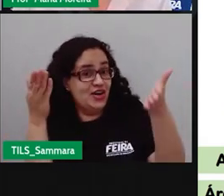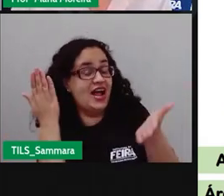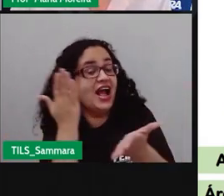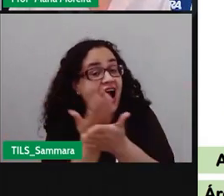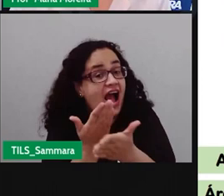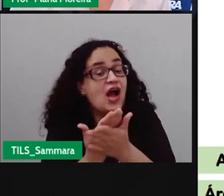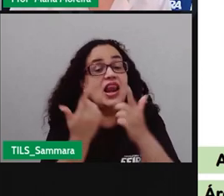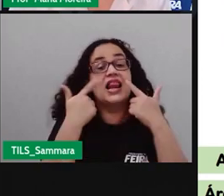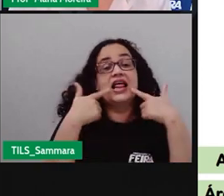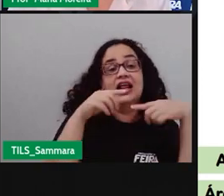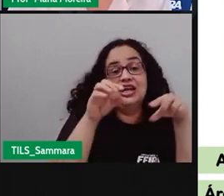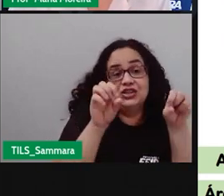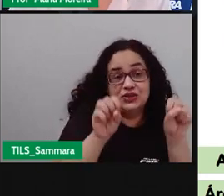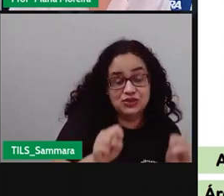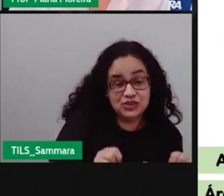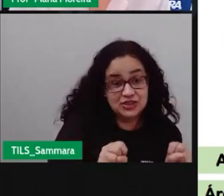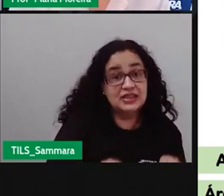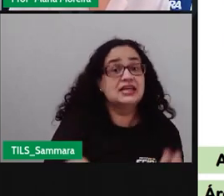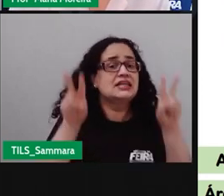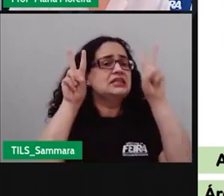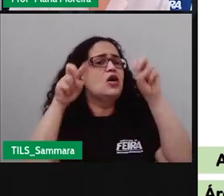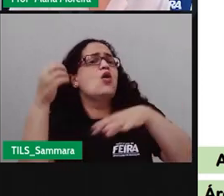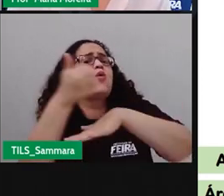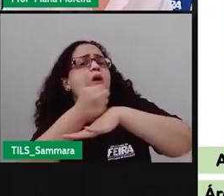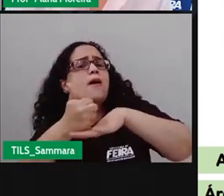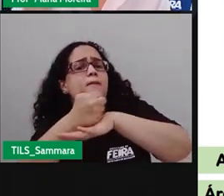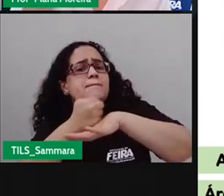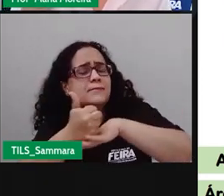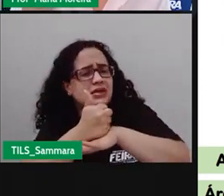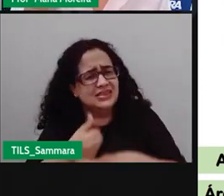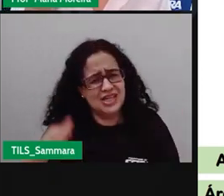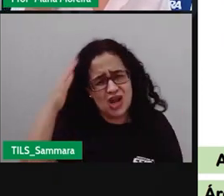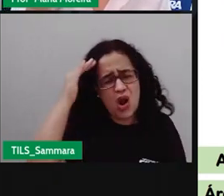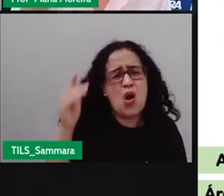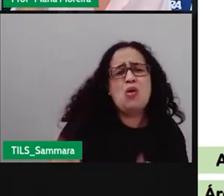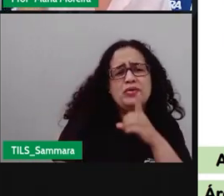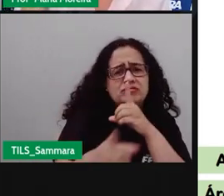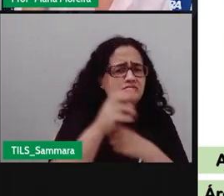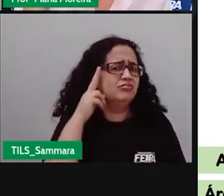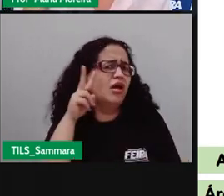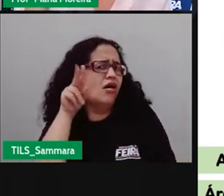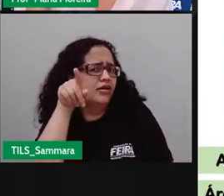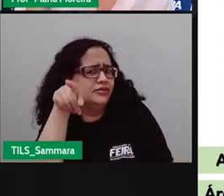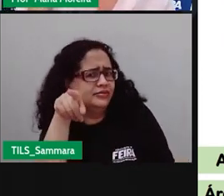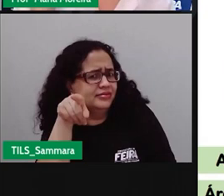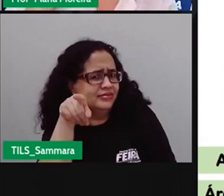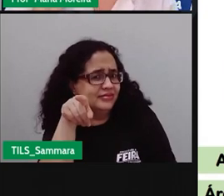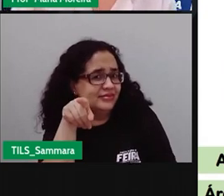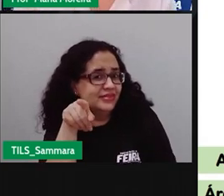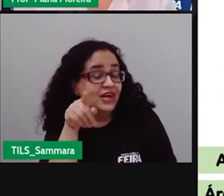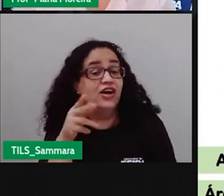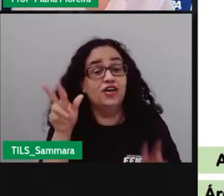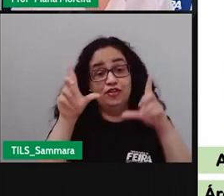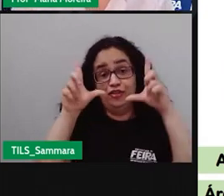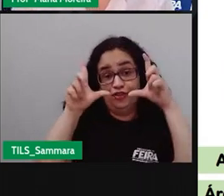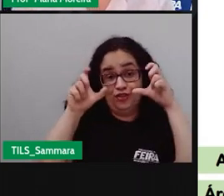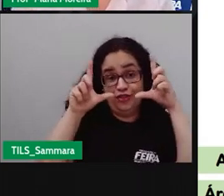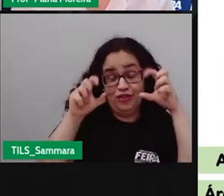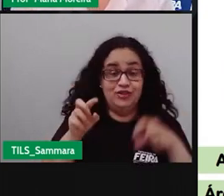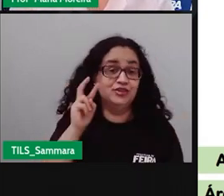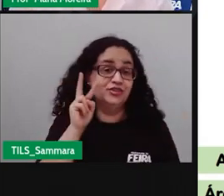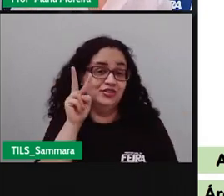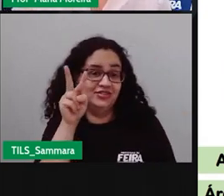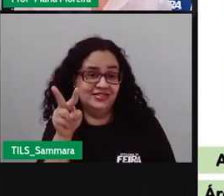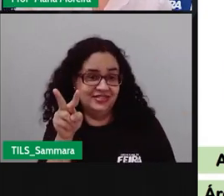linguagens, e vamos falar sobre que profissão, alguém consegue imaginar? Olha só pra esta foto, né?